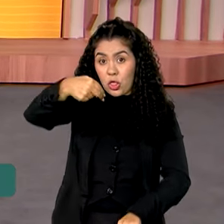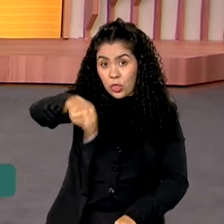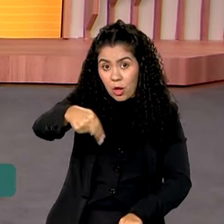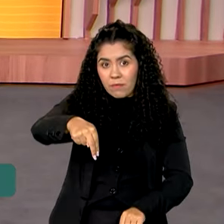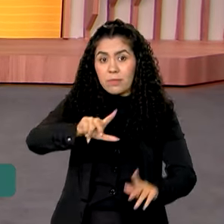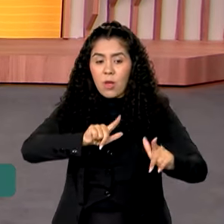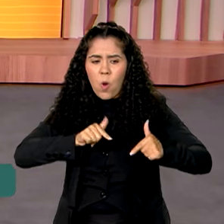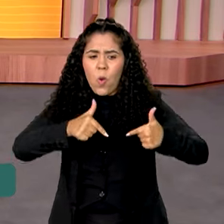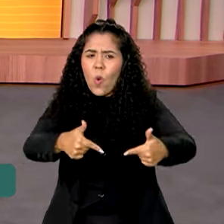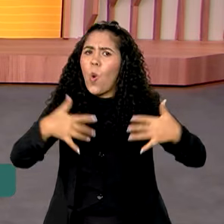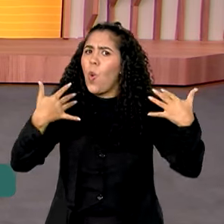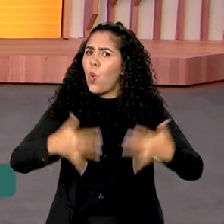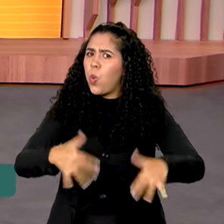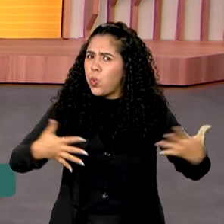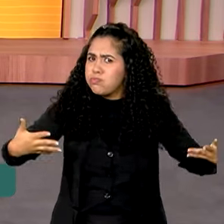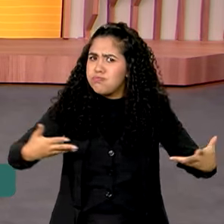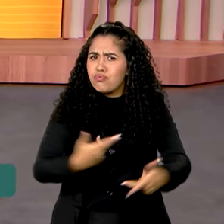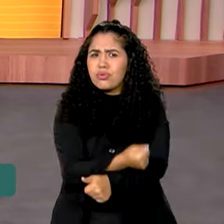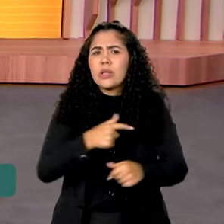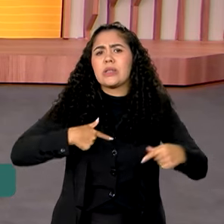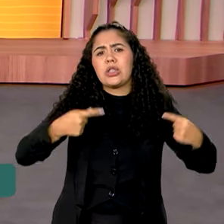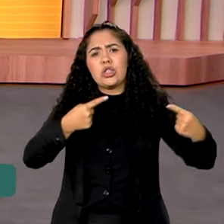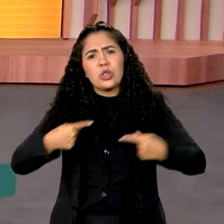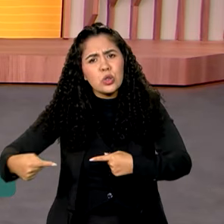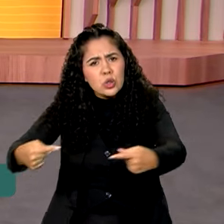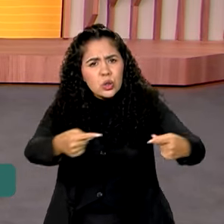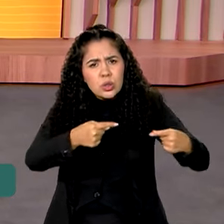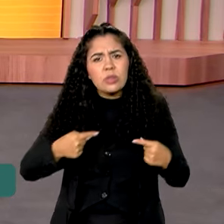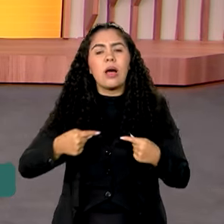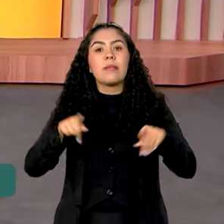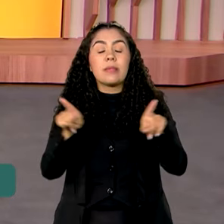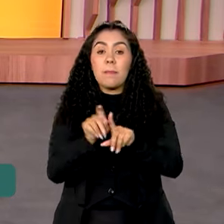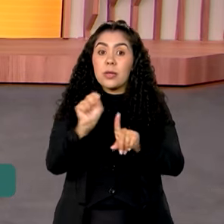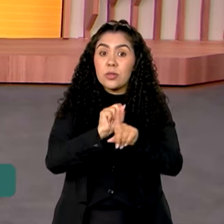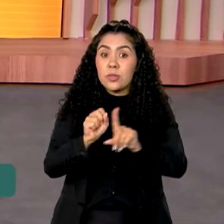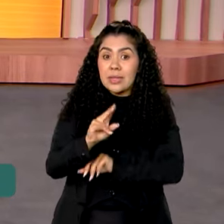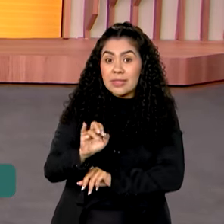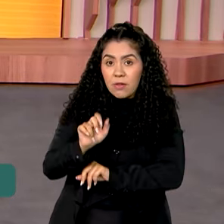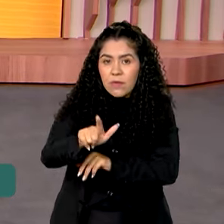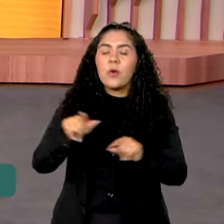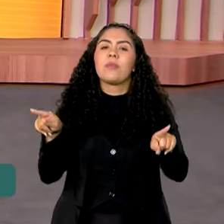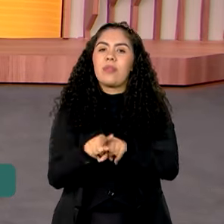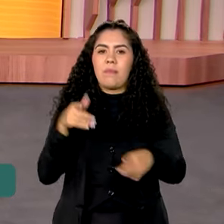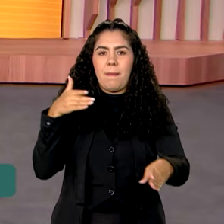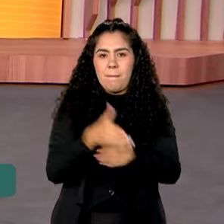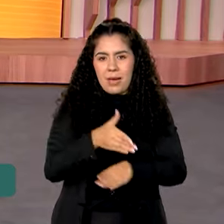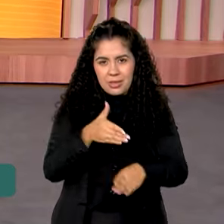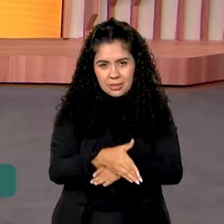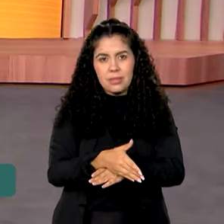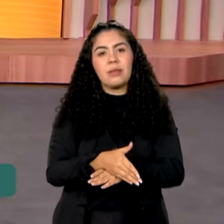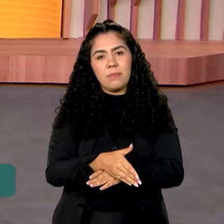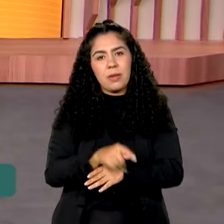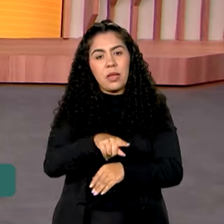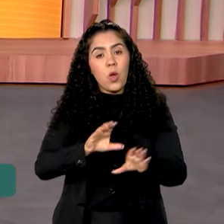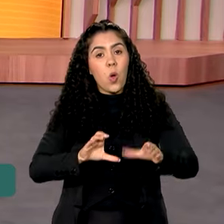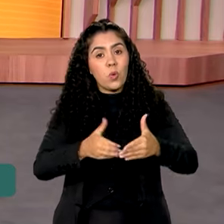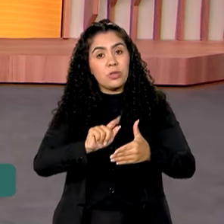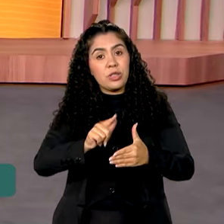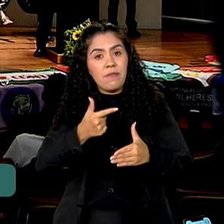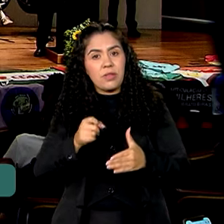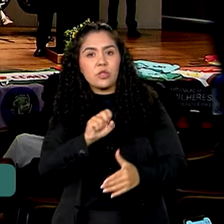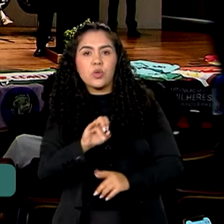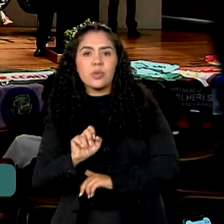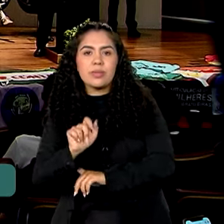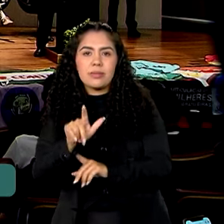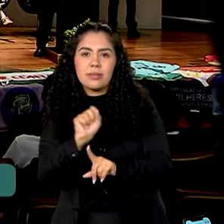iniciativa inédita. Além das discussões de governos, a sociedade civil também participa com o G20 social.